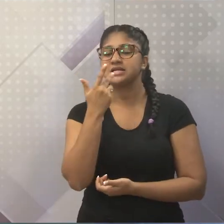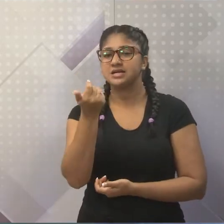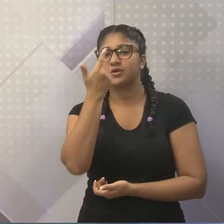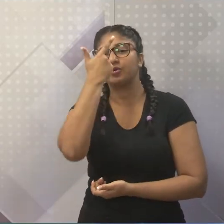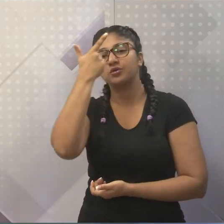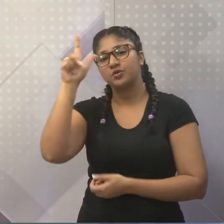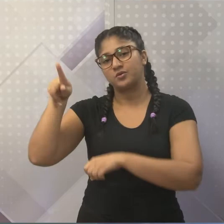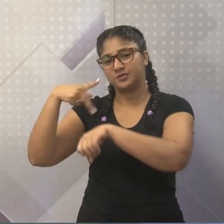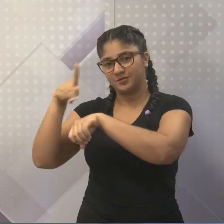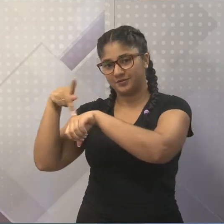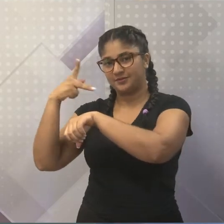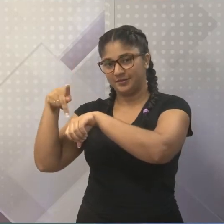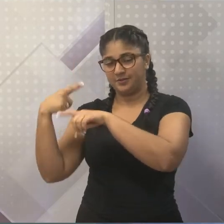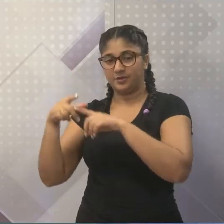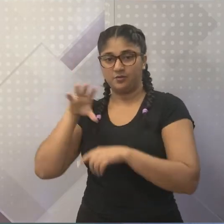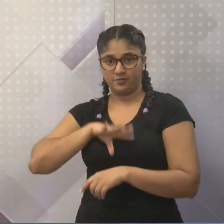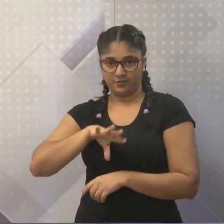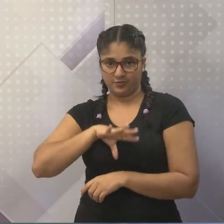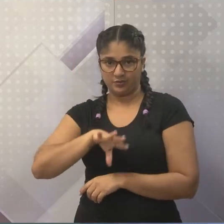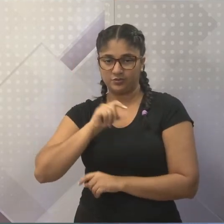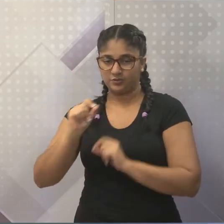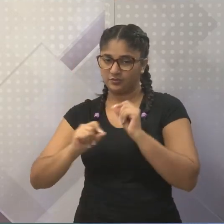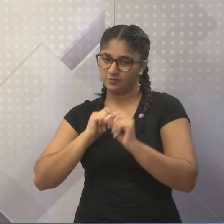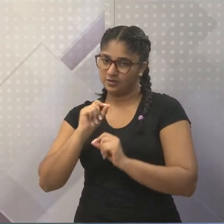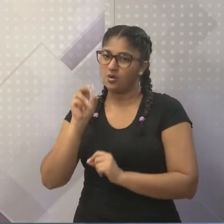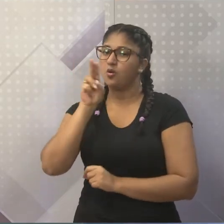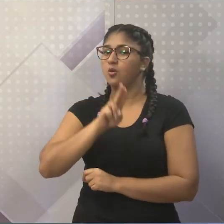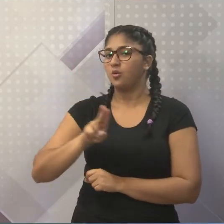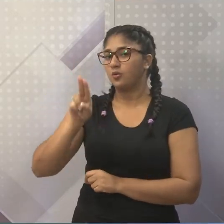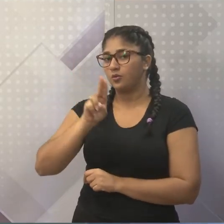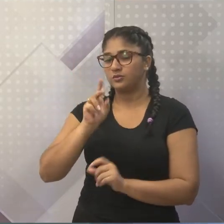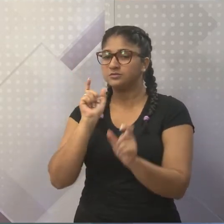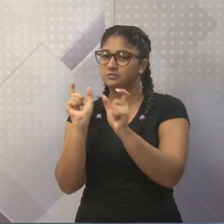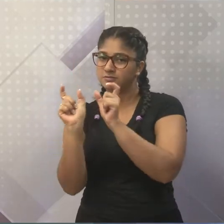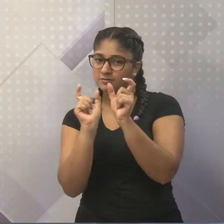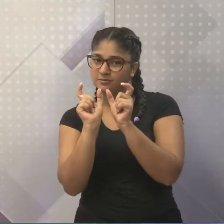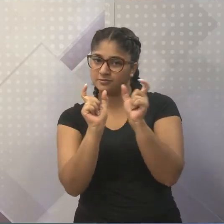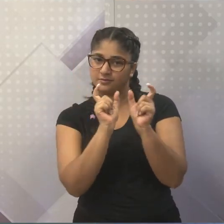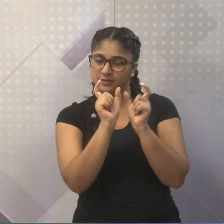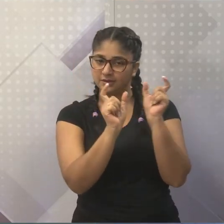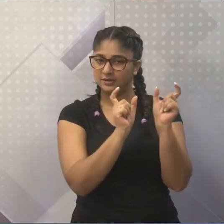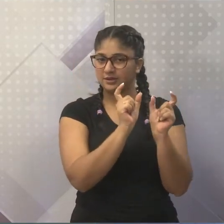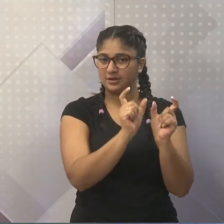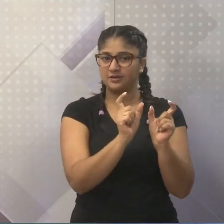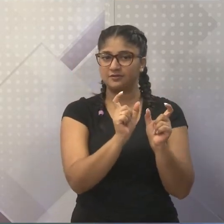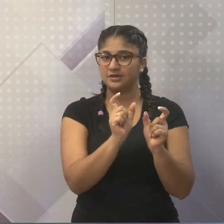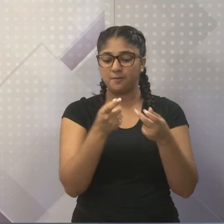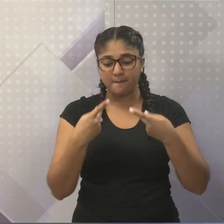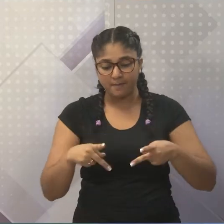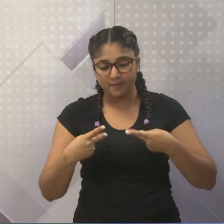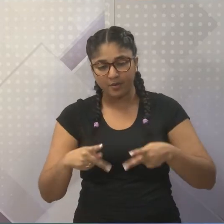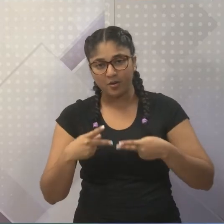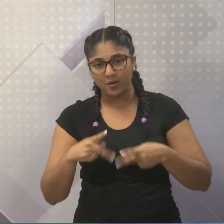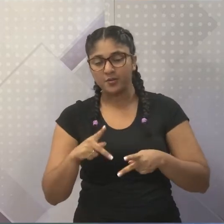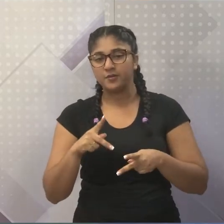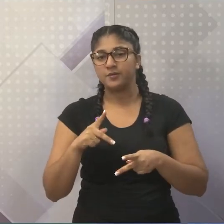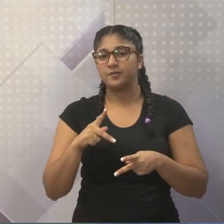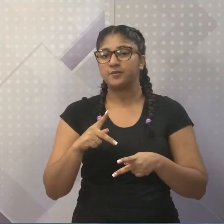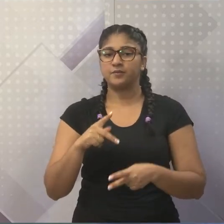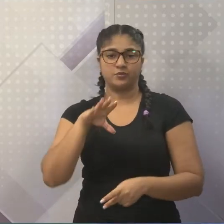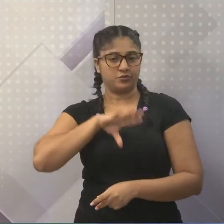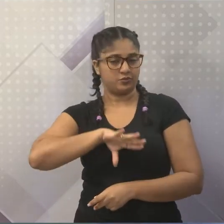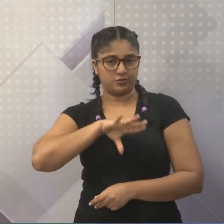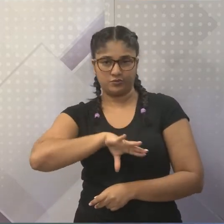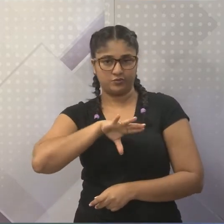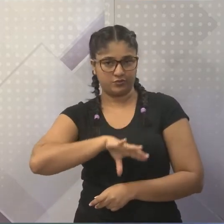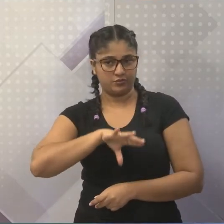é vasta e rica. Nós já entramos no estrangeirismo. Algumas palavras que não são nativas, que não são língua